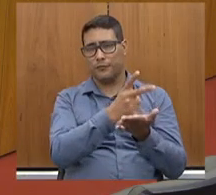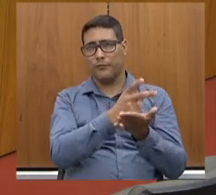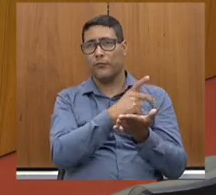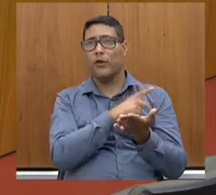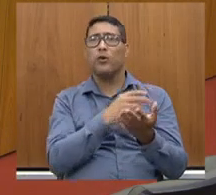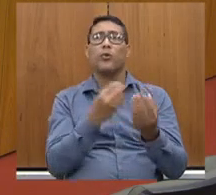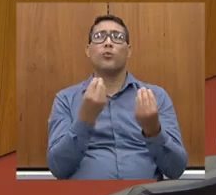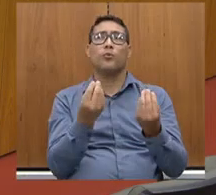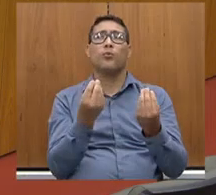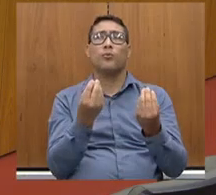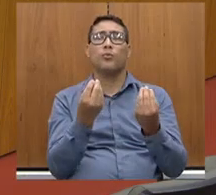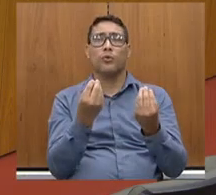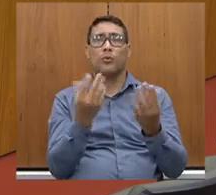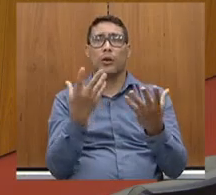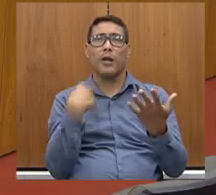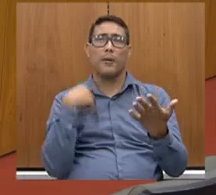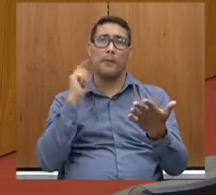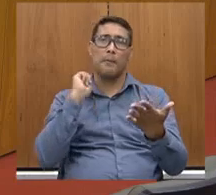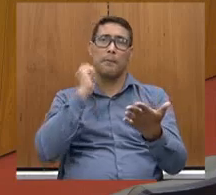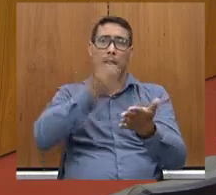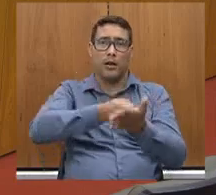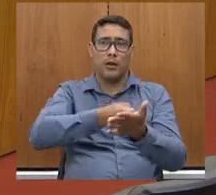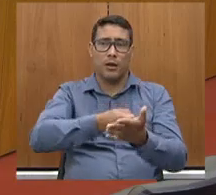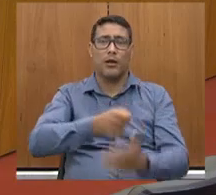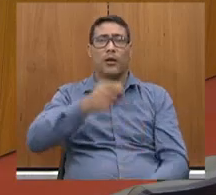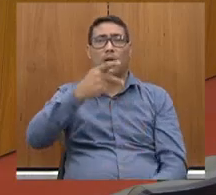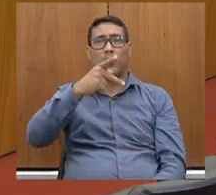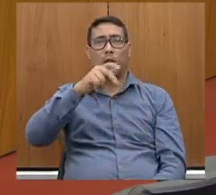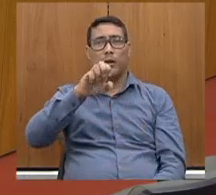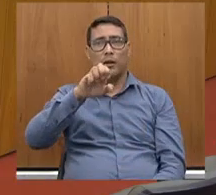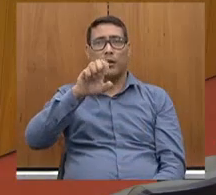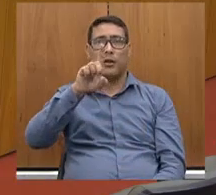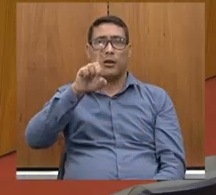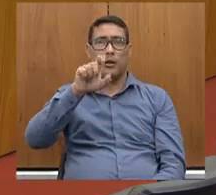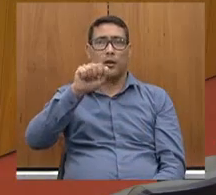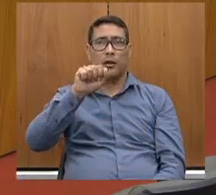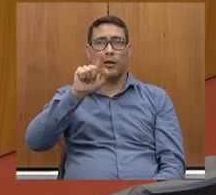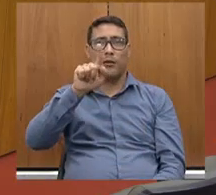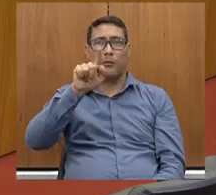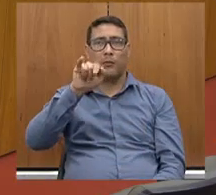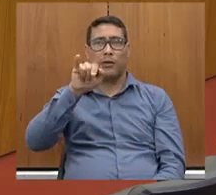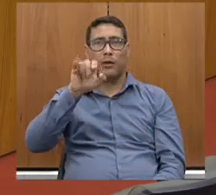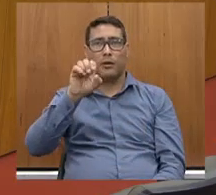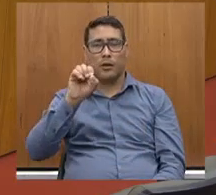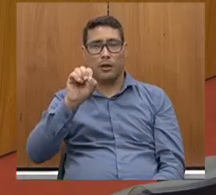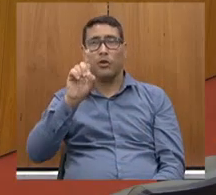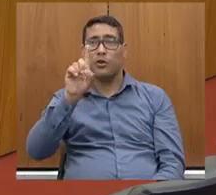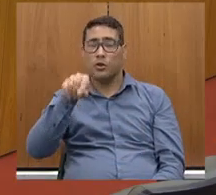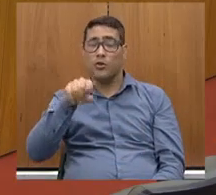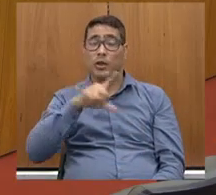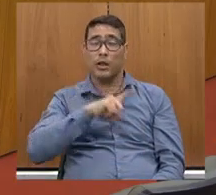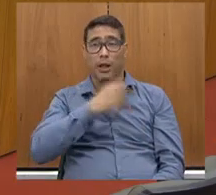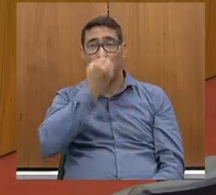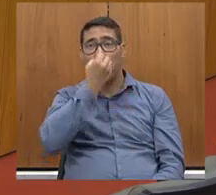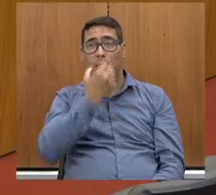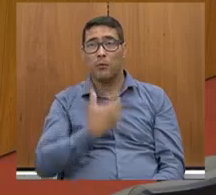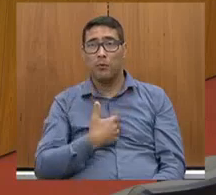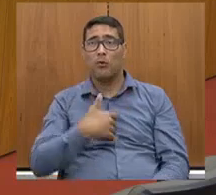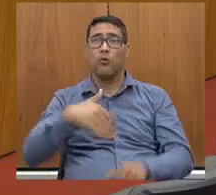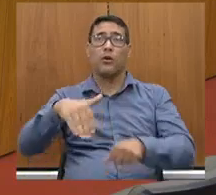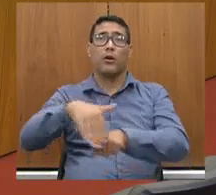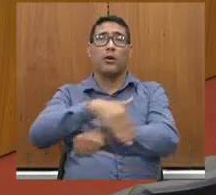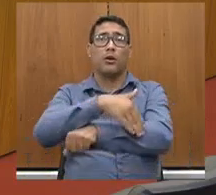eu gostaria de pagar um pedágio e andar numa boa rodovia, como eu gostaria que isso